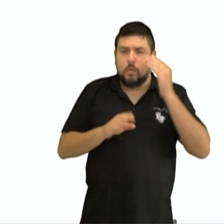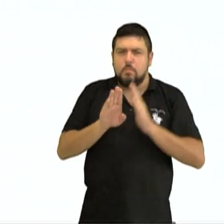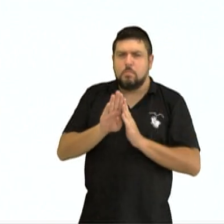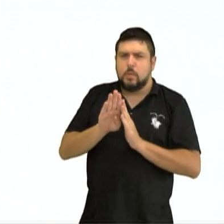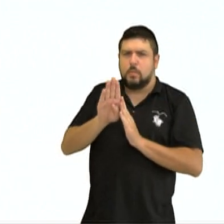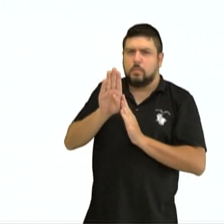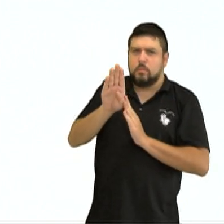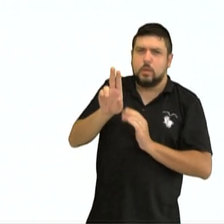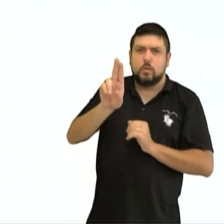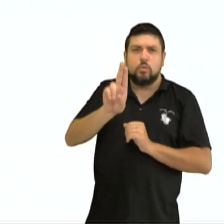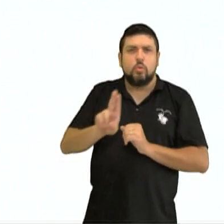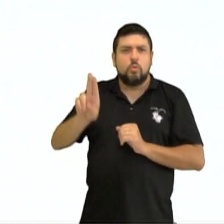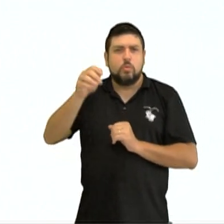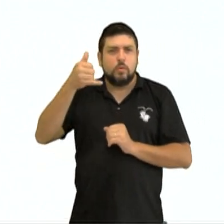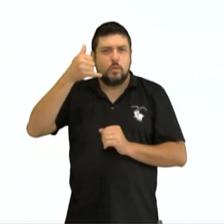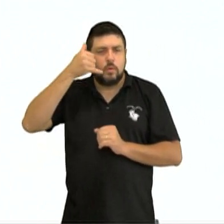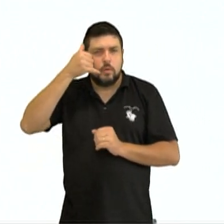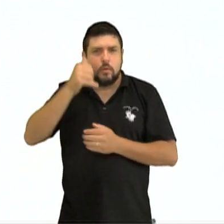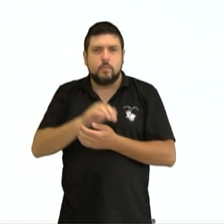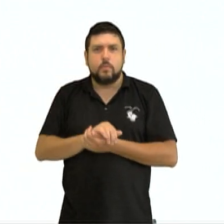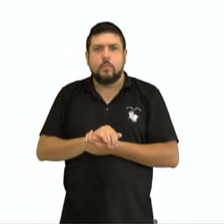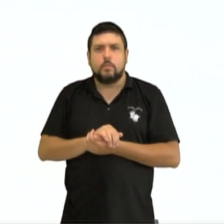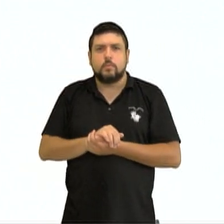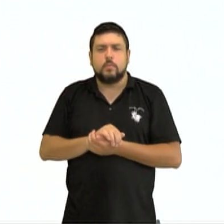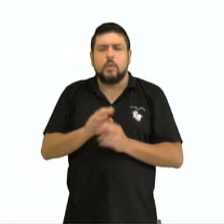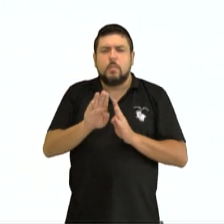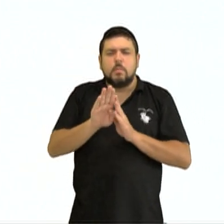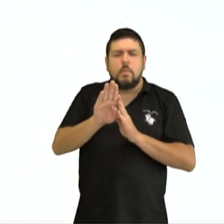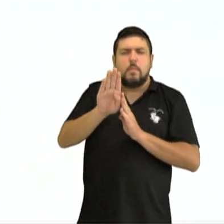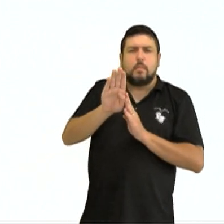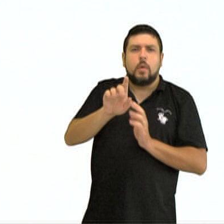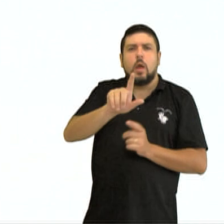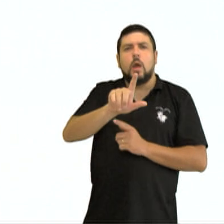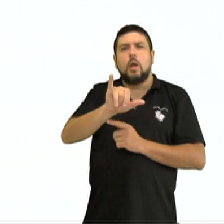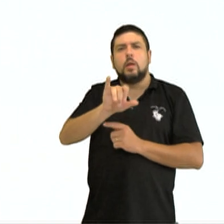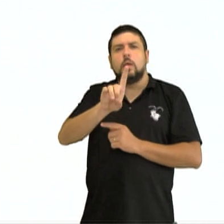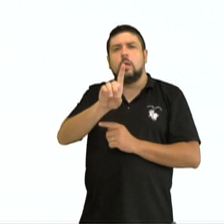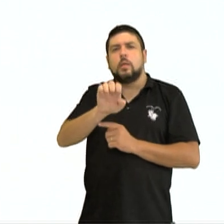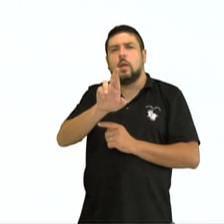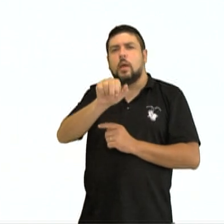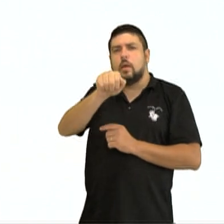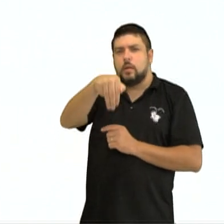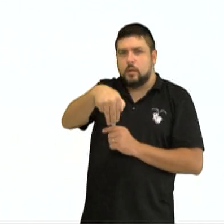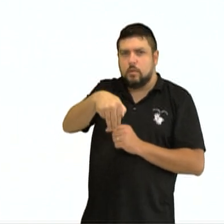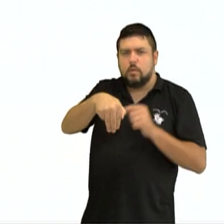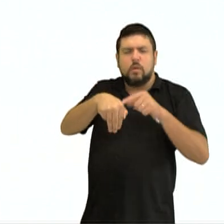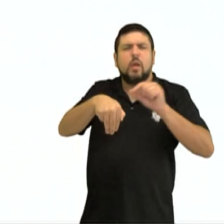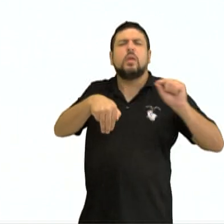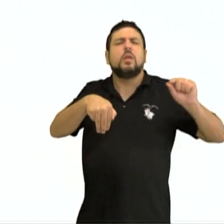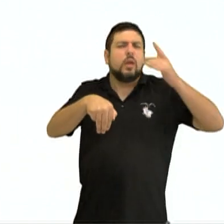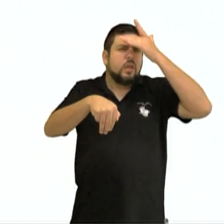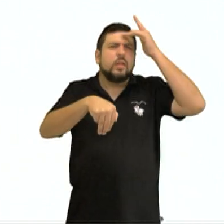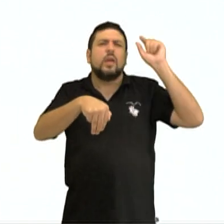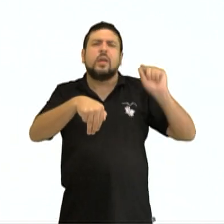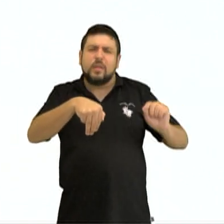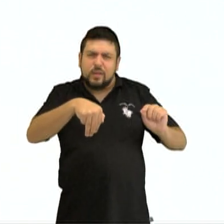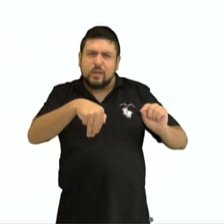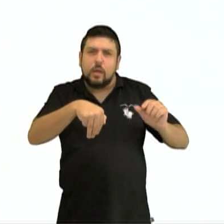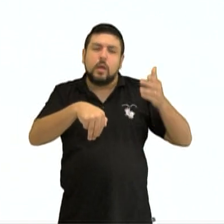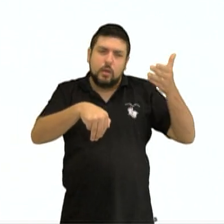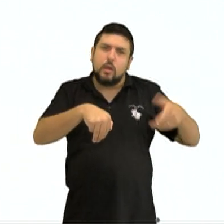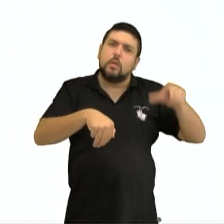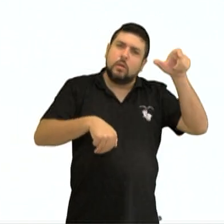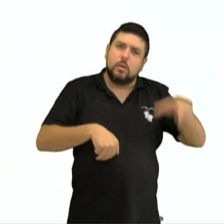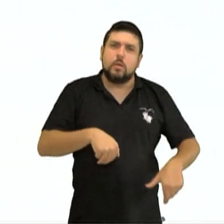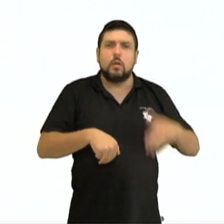celulares, eu tenho o verbo lideram. Quem lideram? Os adolescentes. Logo, tudo que tiver para lá do verbo, nesse caso,